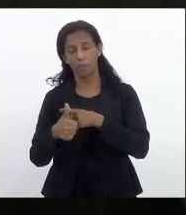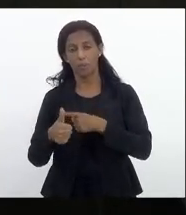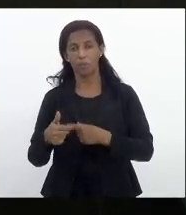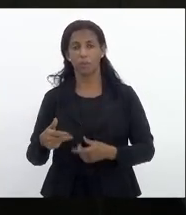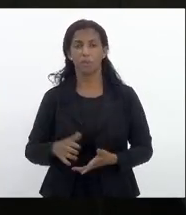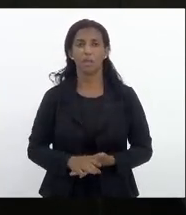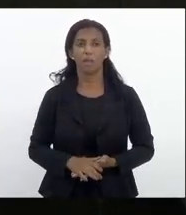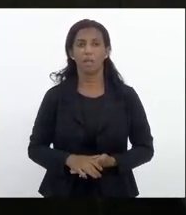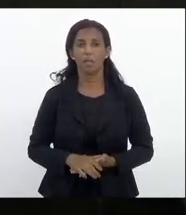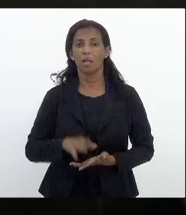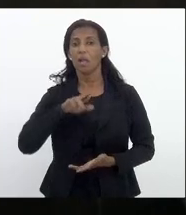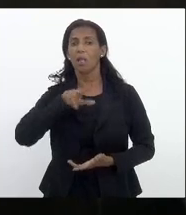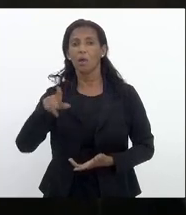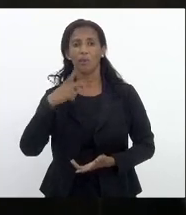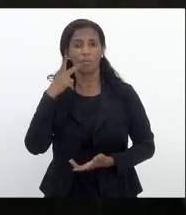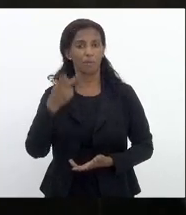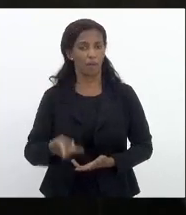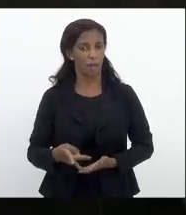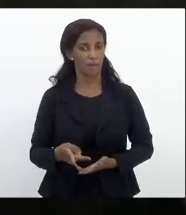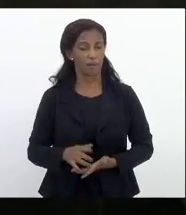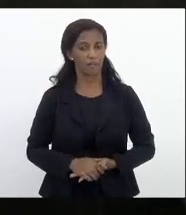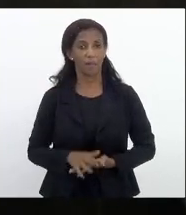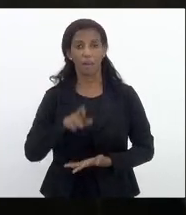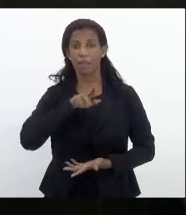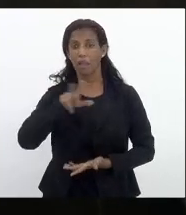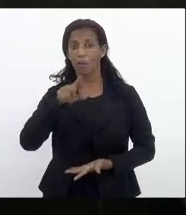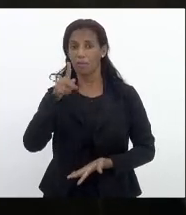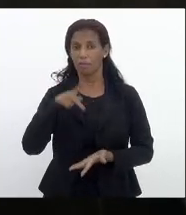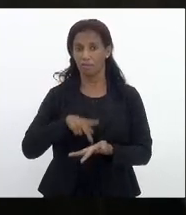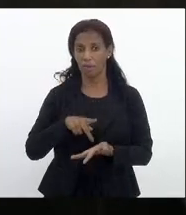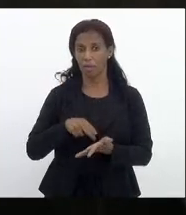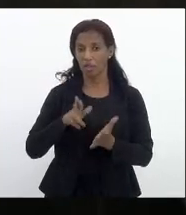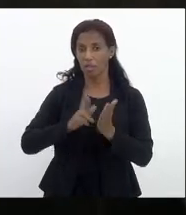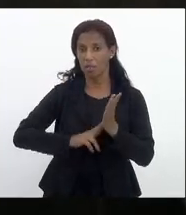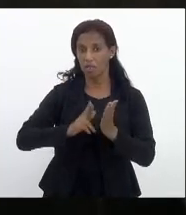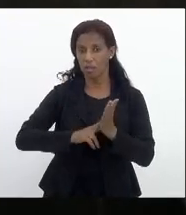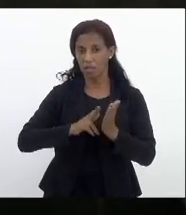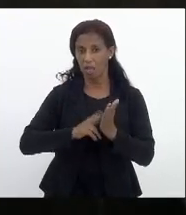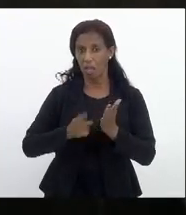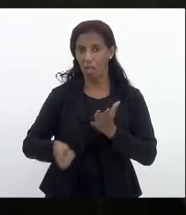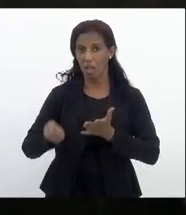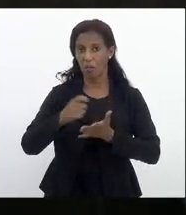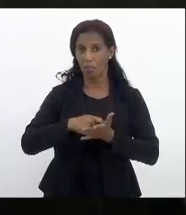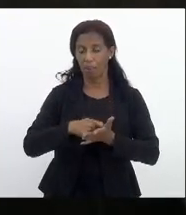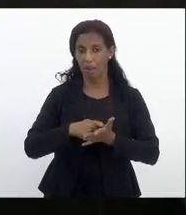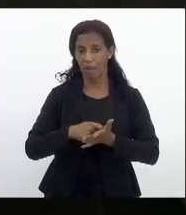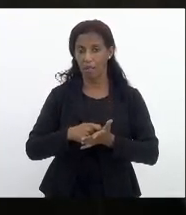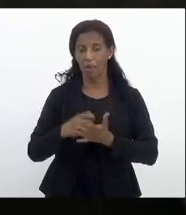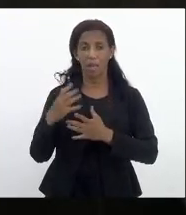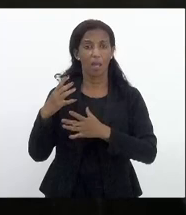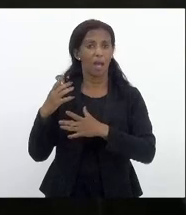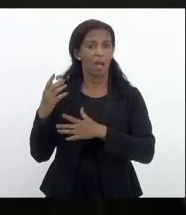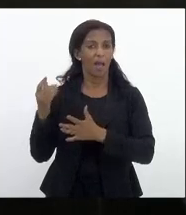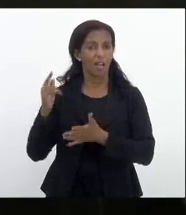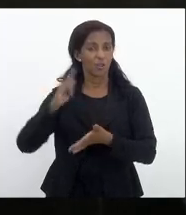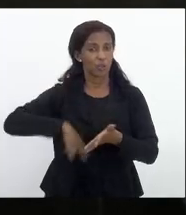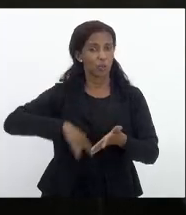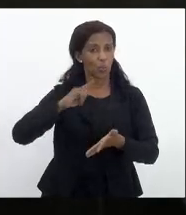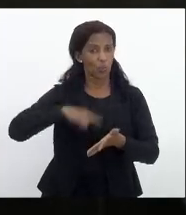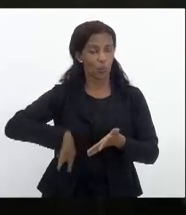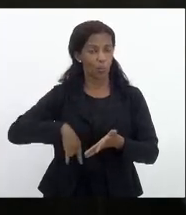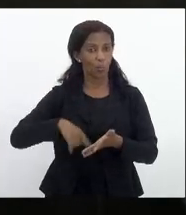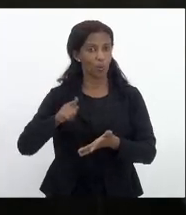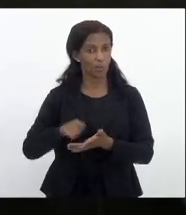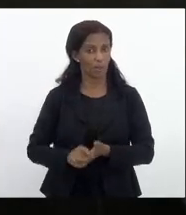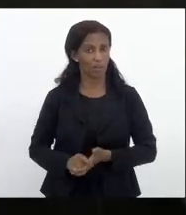é dita que eu quero dizer aqui agora não é verdade que esse regime recupere as contas públicas do Estado isto não é verdade